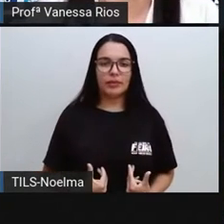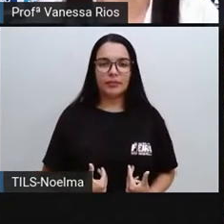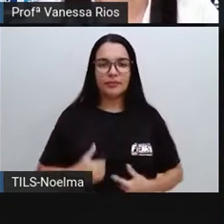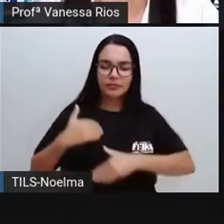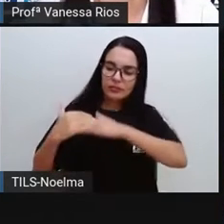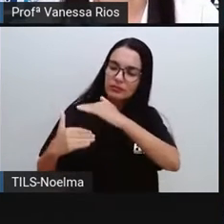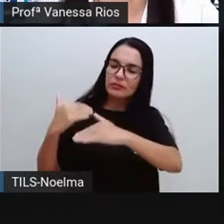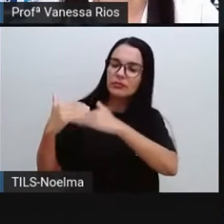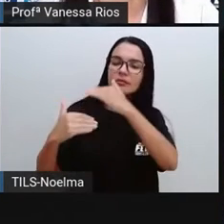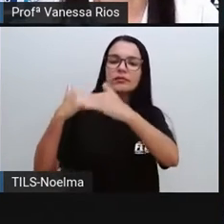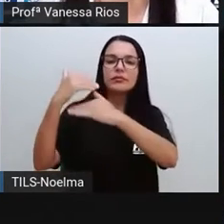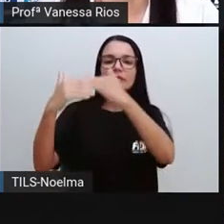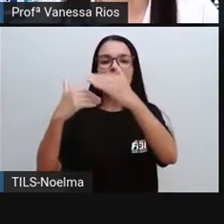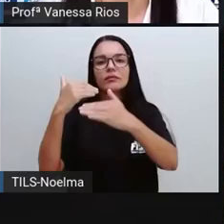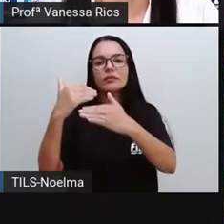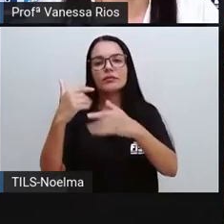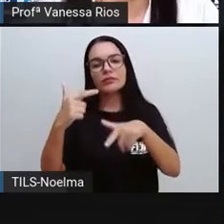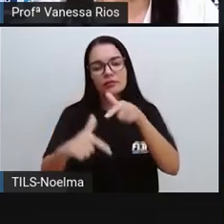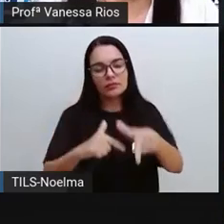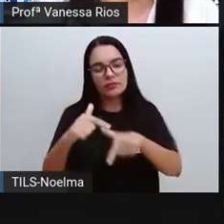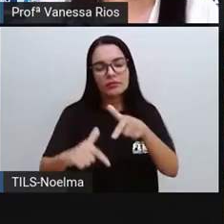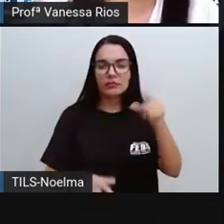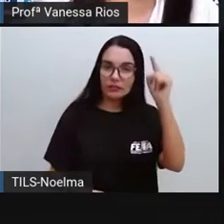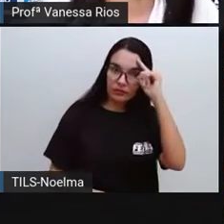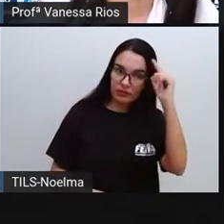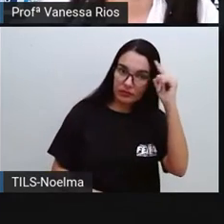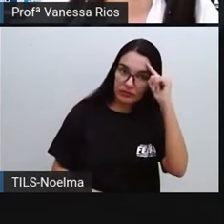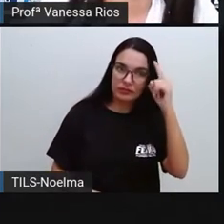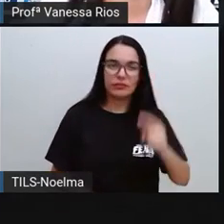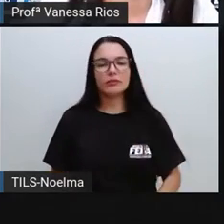desenvolvimento das atividades no nosso cotidiano.